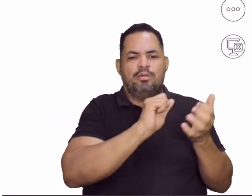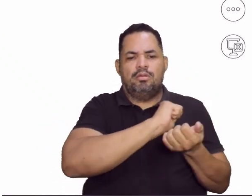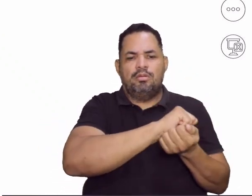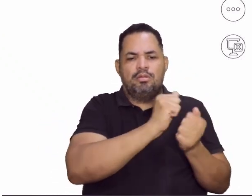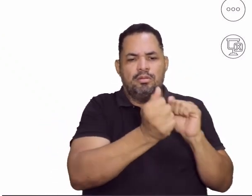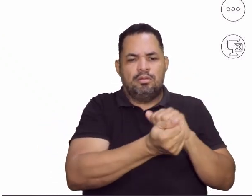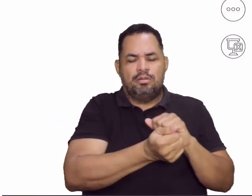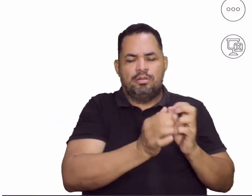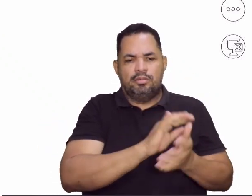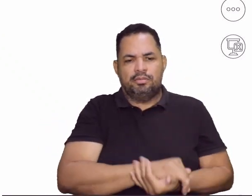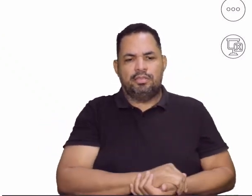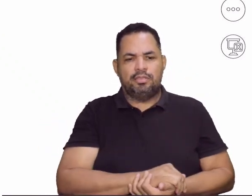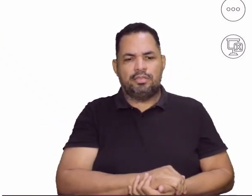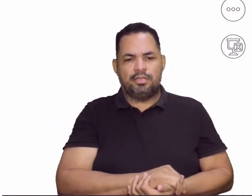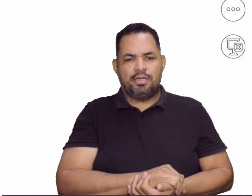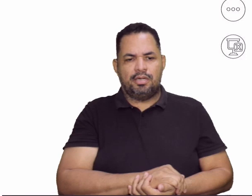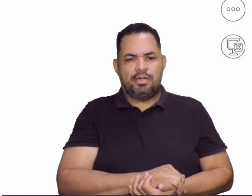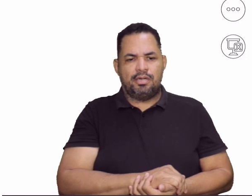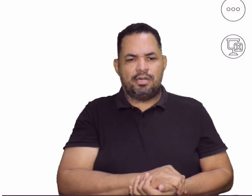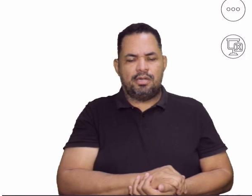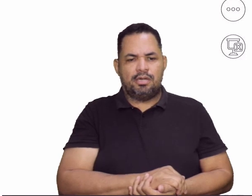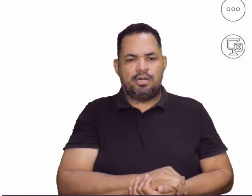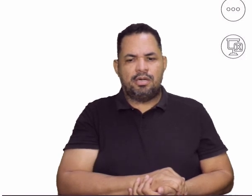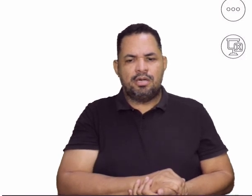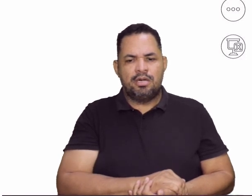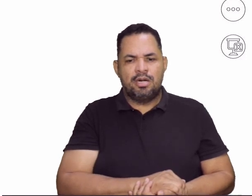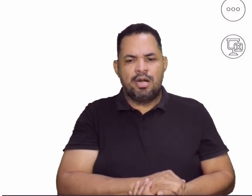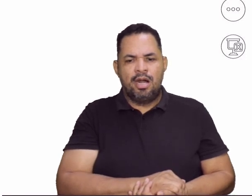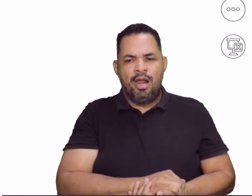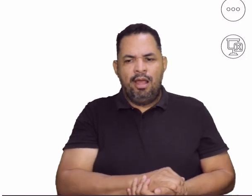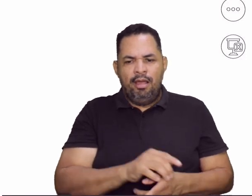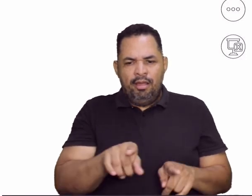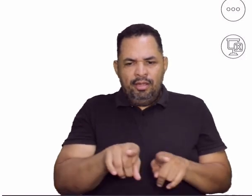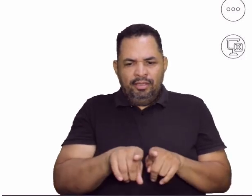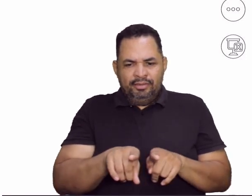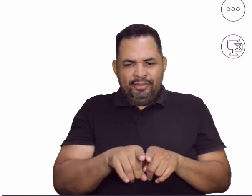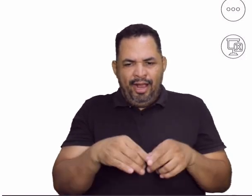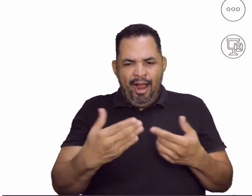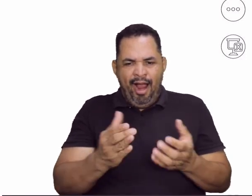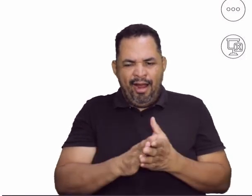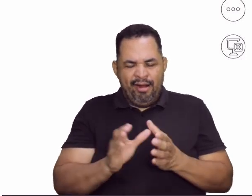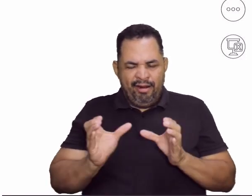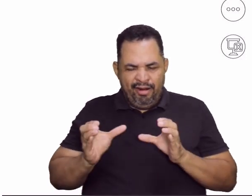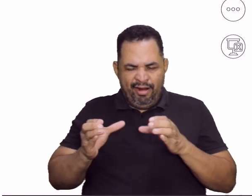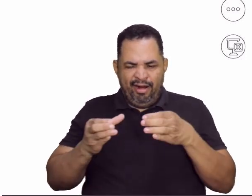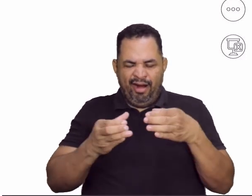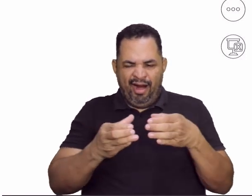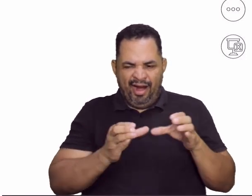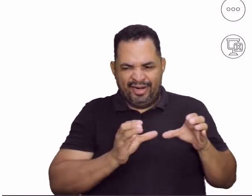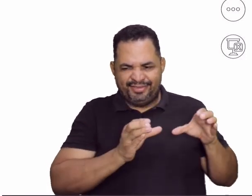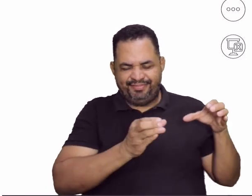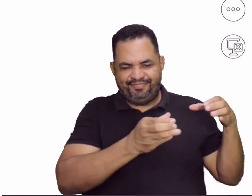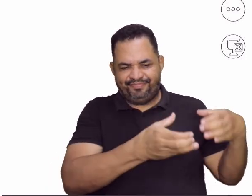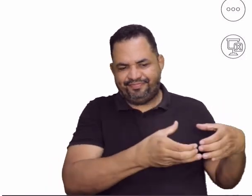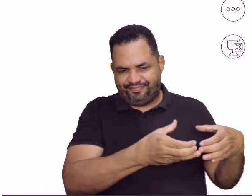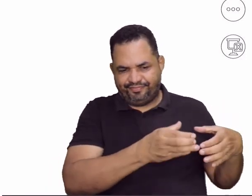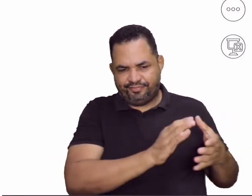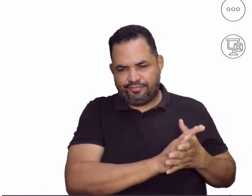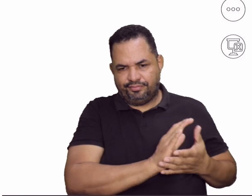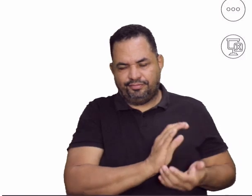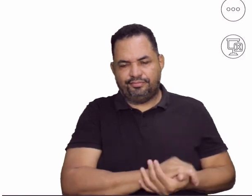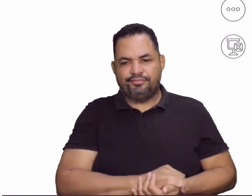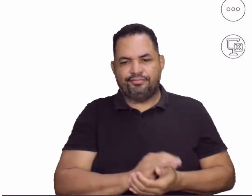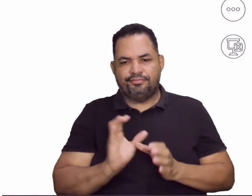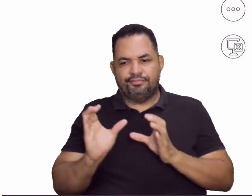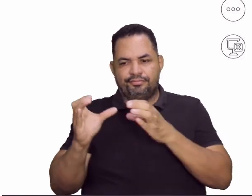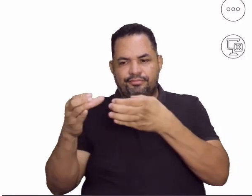uma nova releitura dessa brincadeira como jogo. Assim também como jogos coletivos, como a exemplo do basquete.